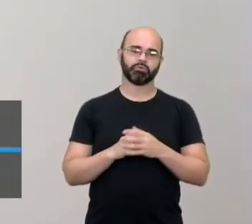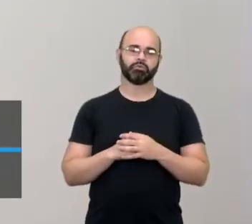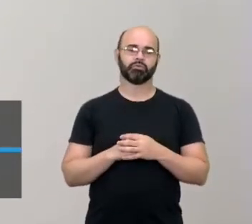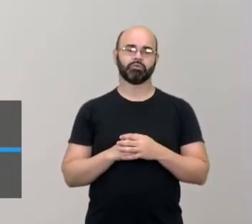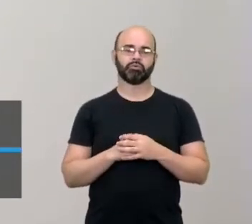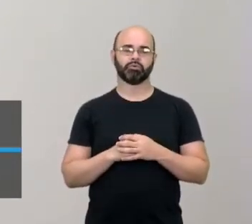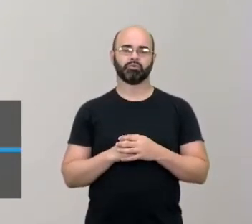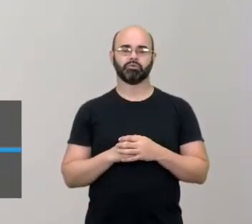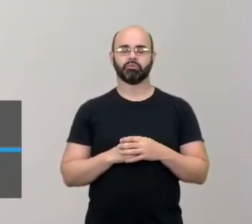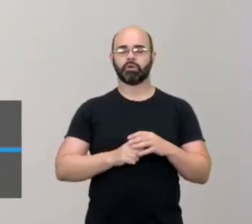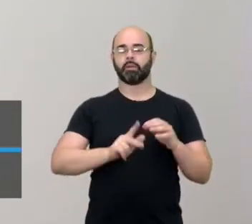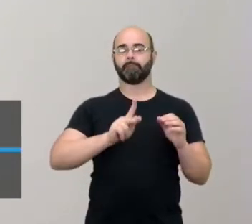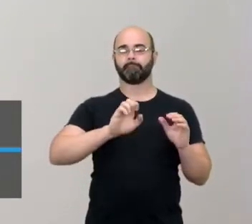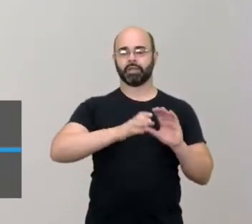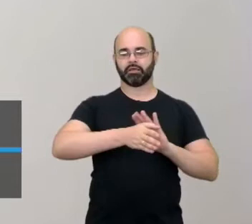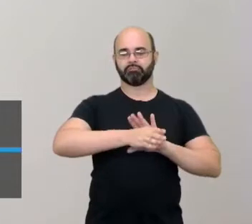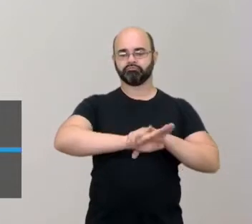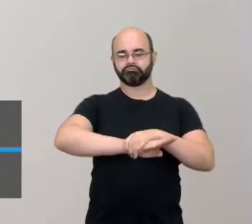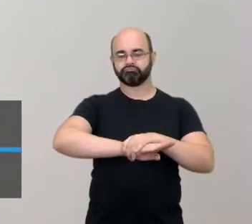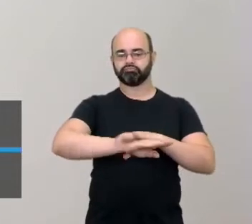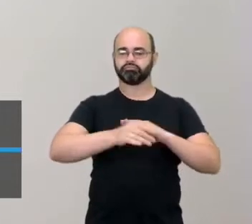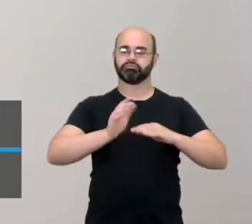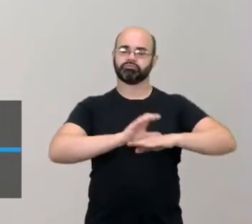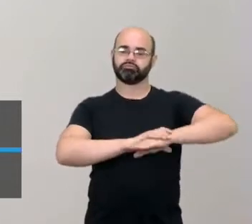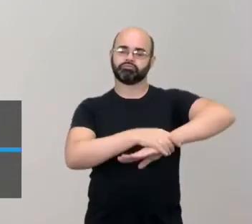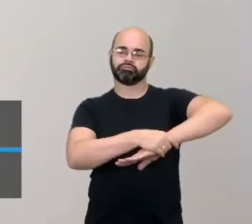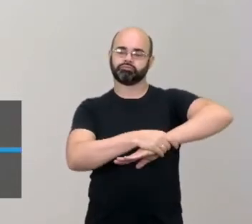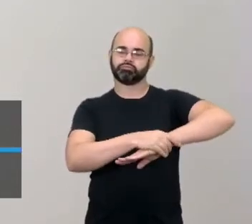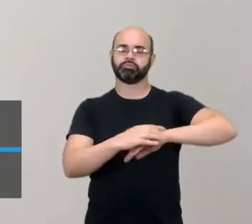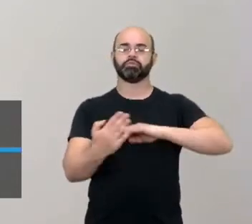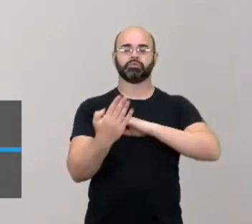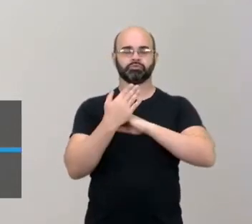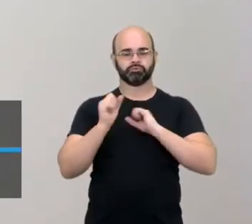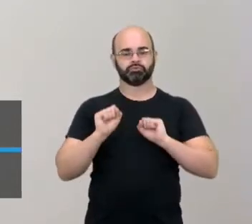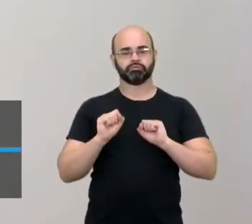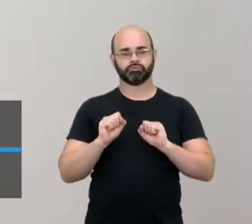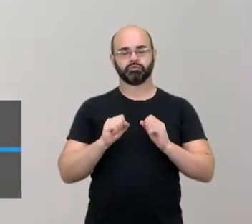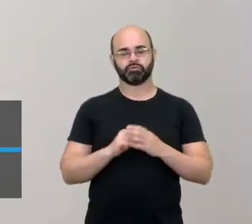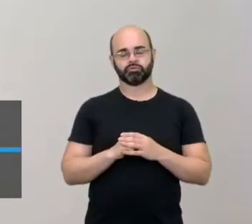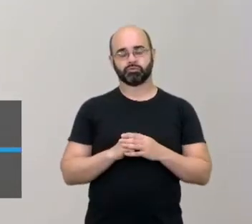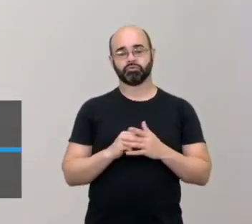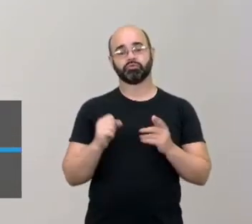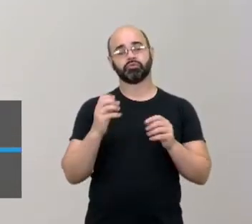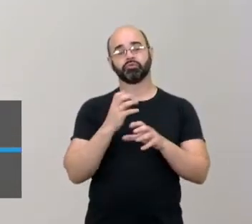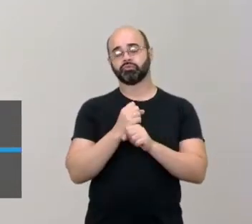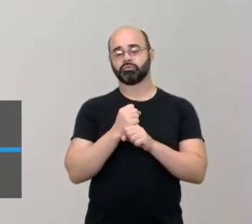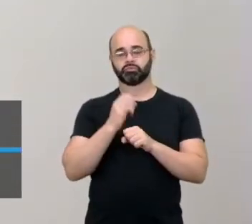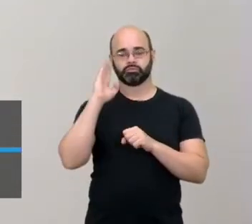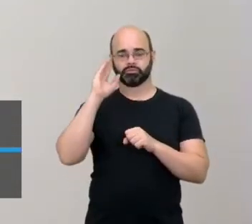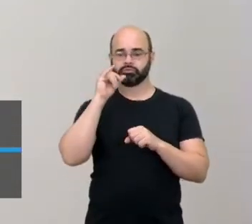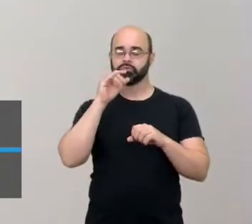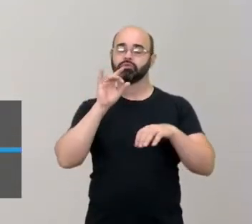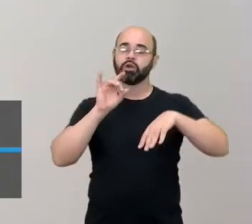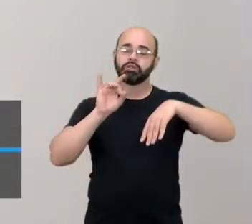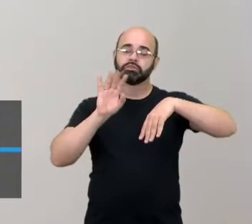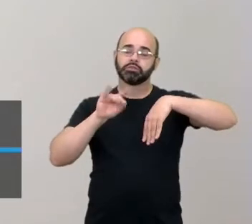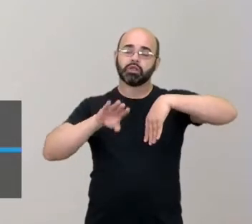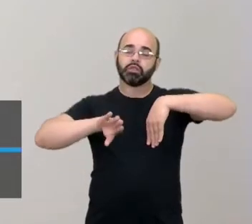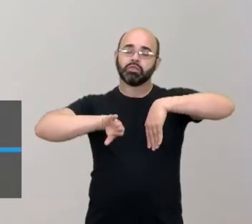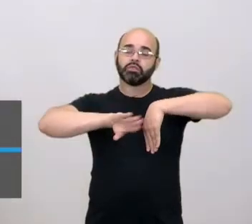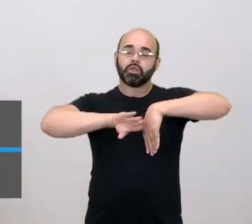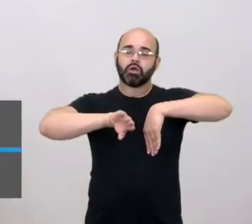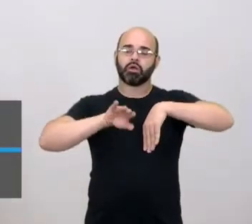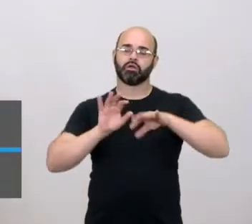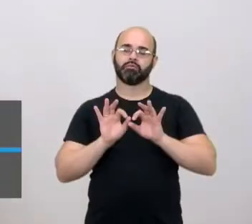tornozeleira e tal, pra não se machucar. E é tudo por pontuação. Então, você encostou, ponto. Entendi. E o